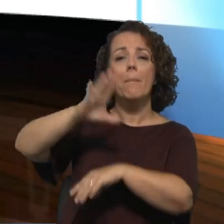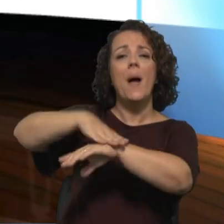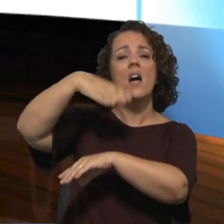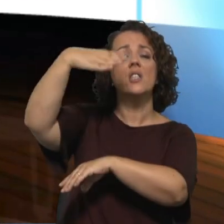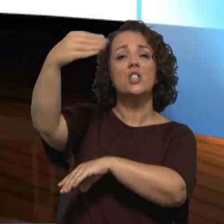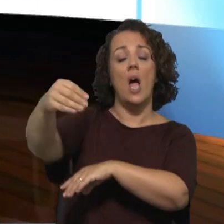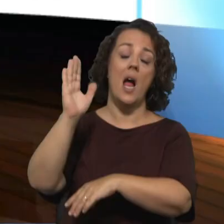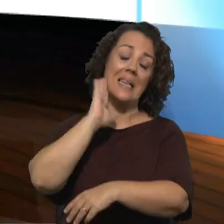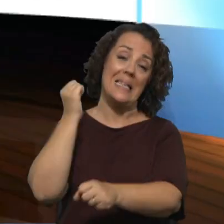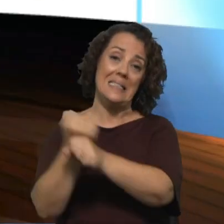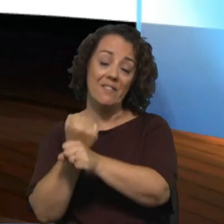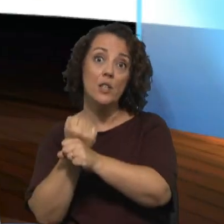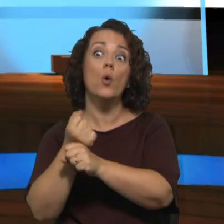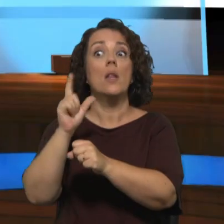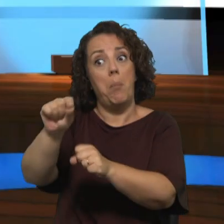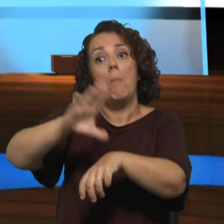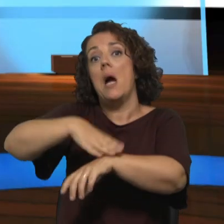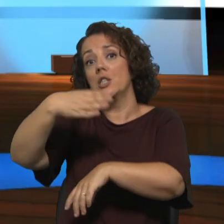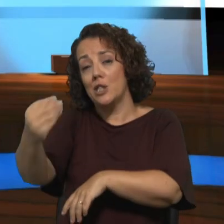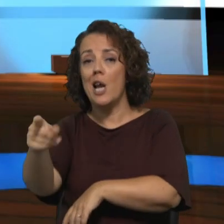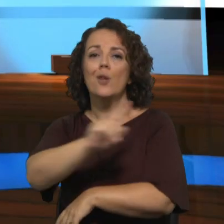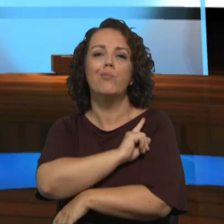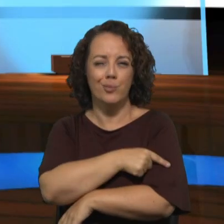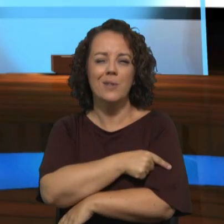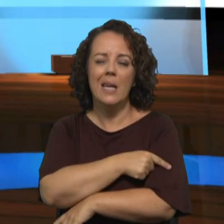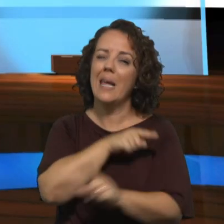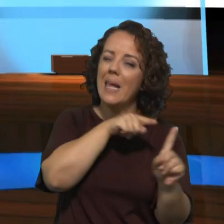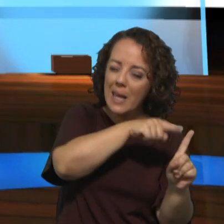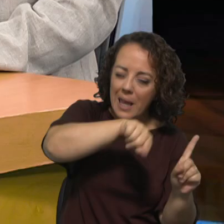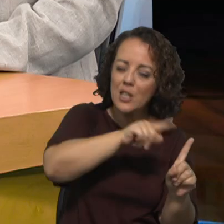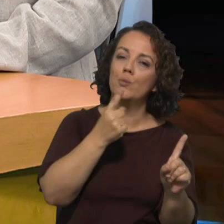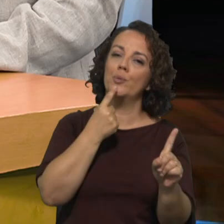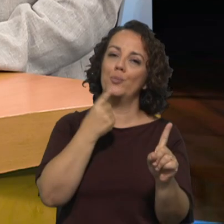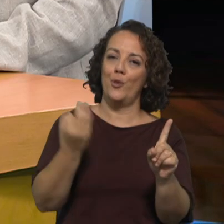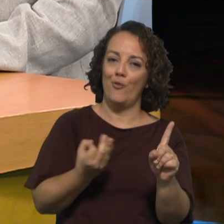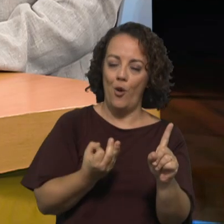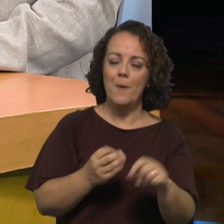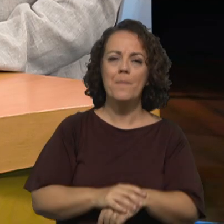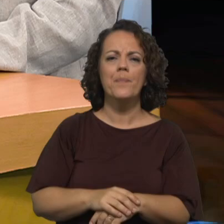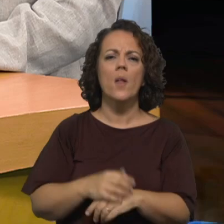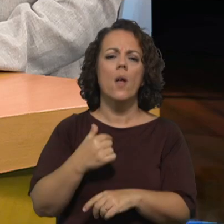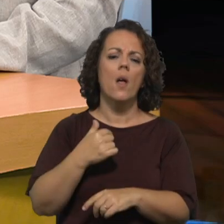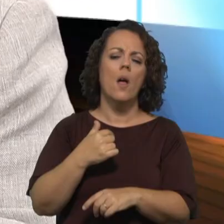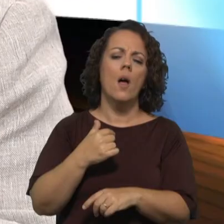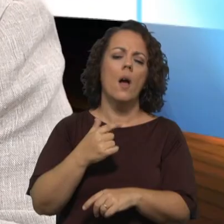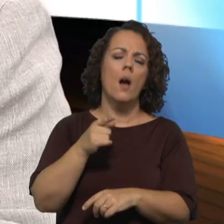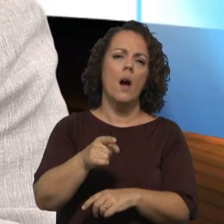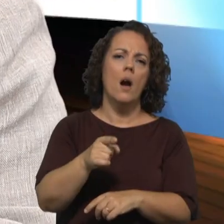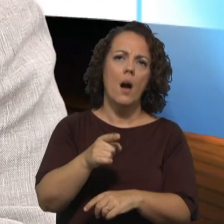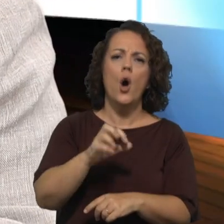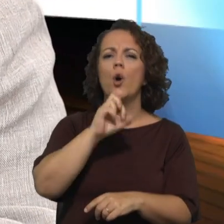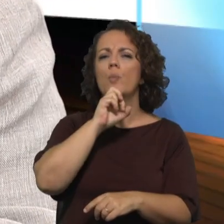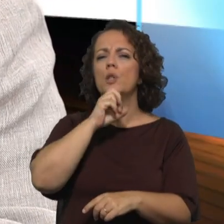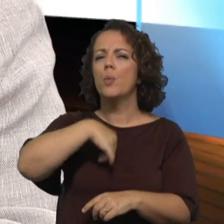é muito muito importante e eles já perceberam isso temos falado com algumas das pessoas nomeadamente com o Bispo de